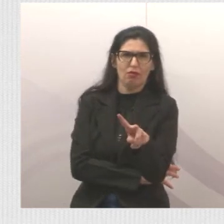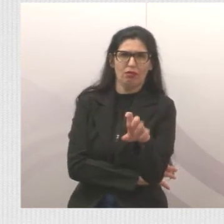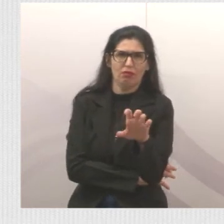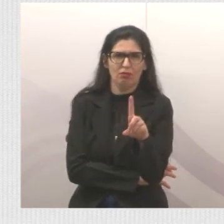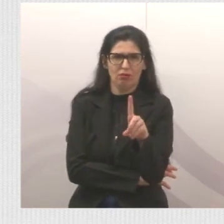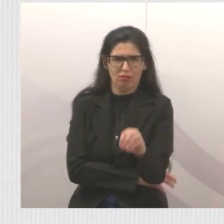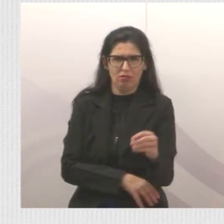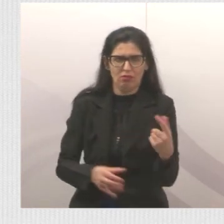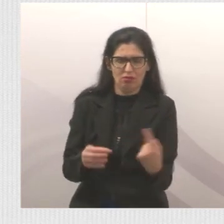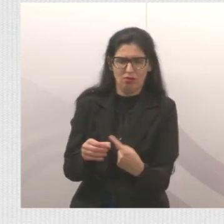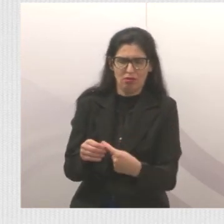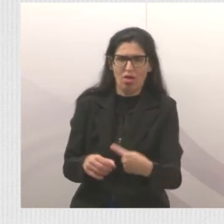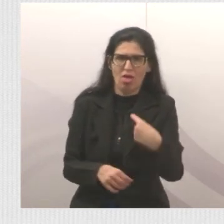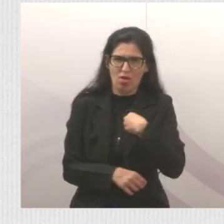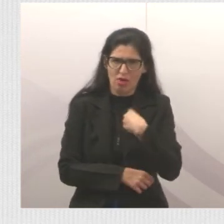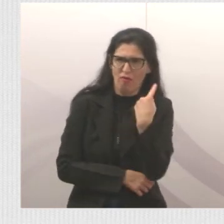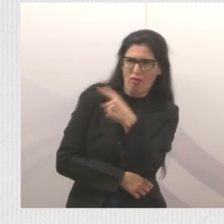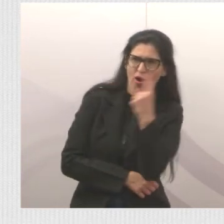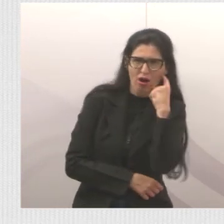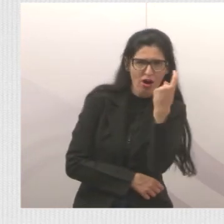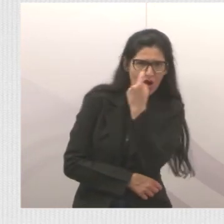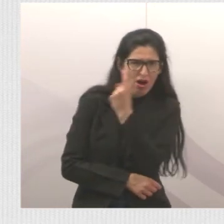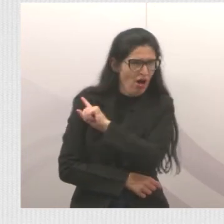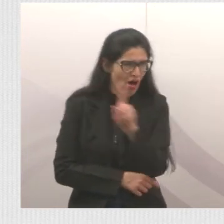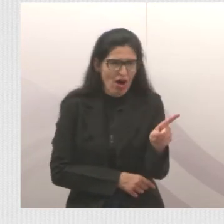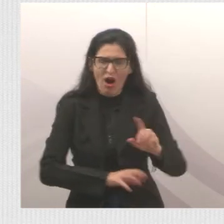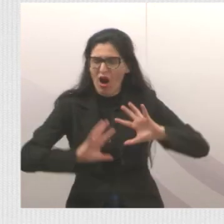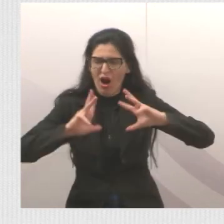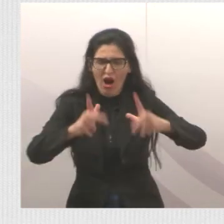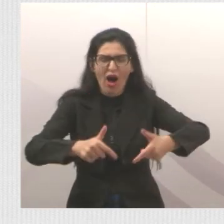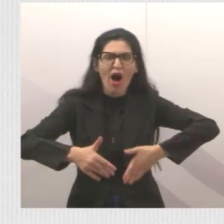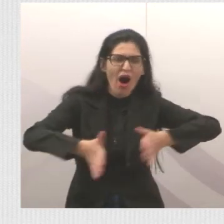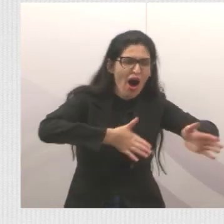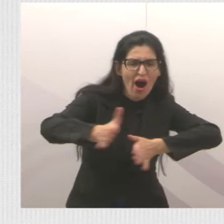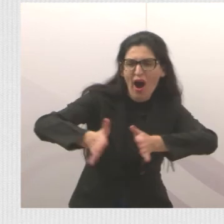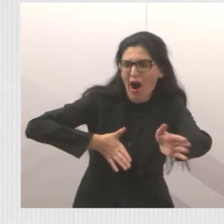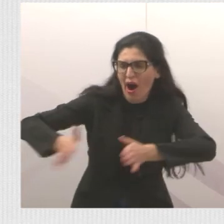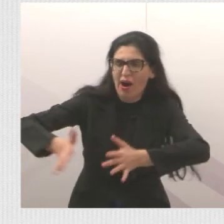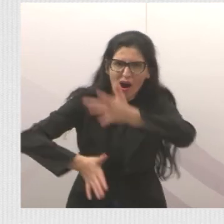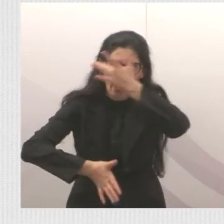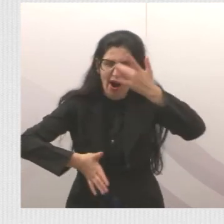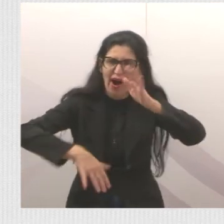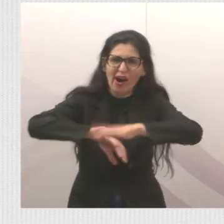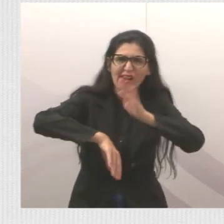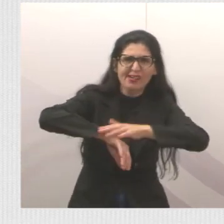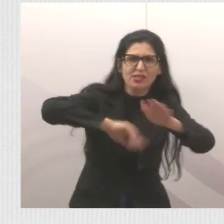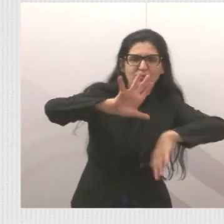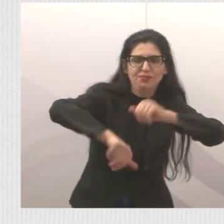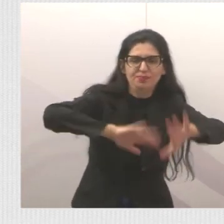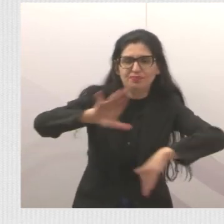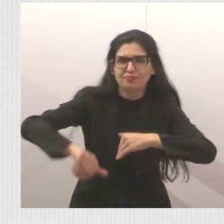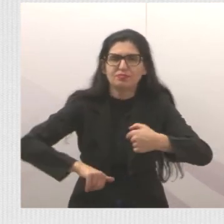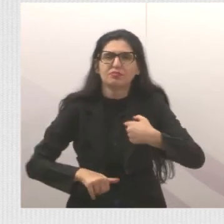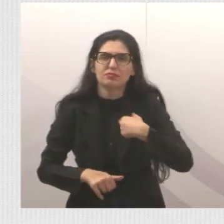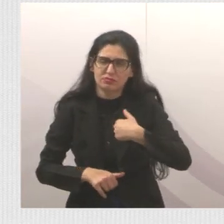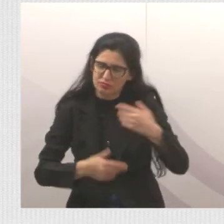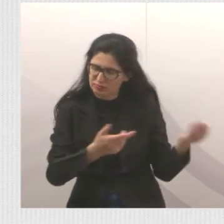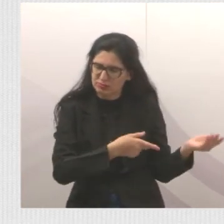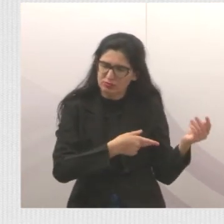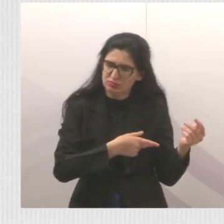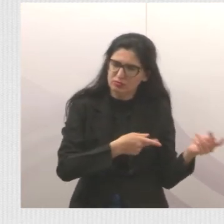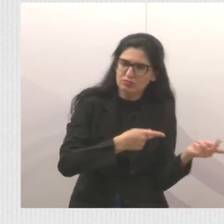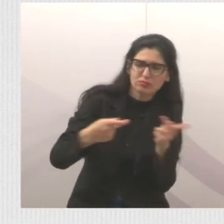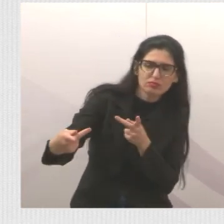mas você só fica no Parque Minha Lua. Não, fica em todos os bairros. Onde o povo me chama, eu estou indo nos bairros. E essa rua aqui precisa de